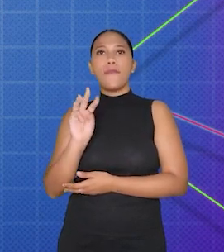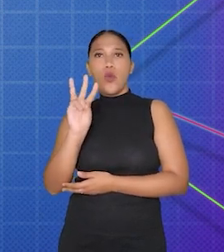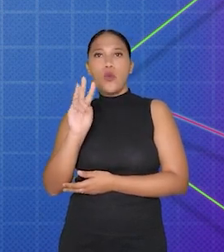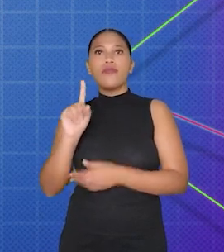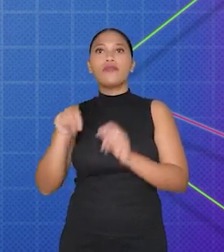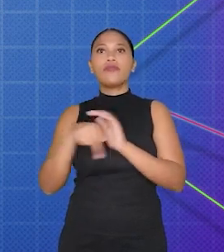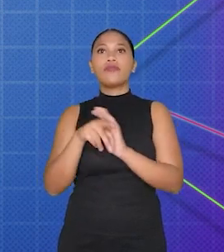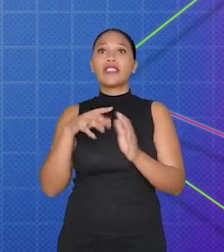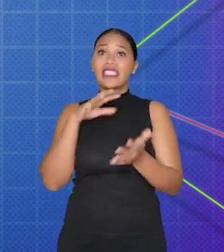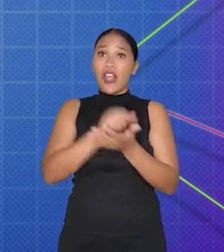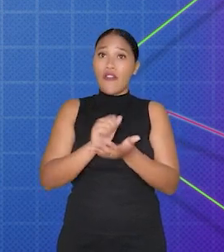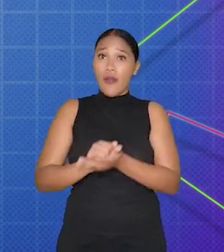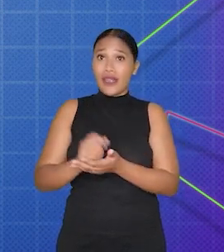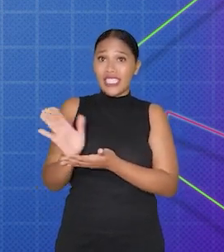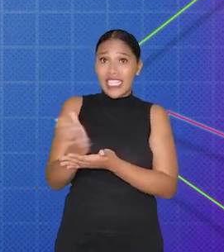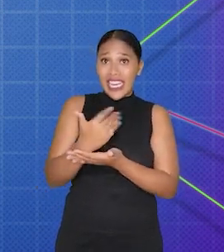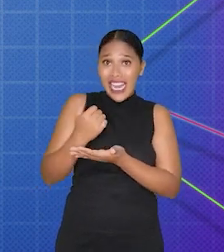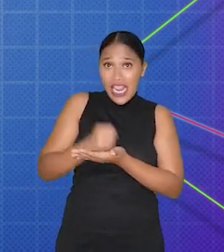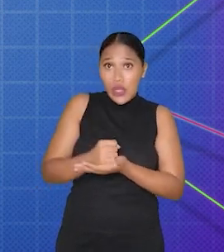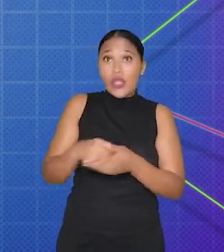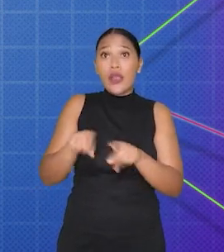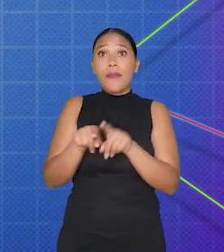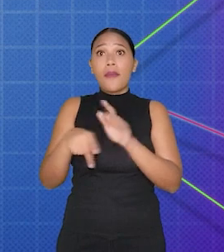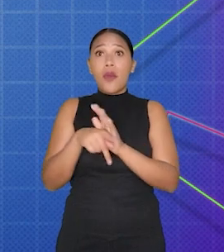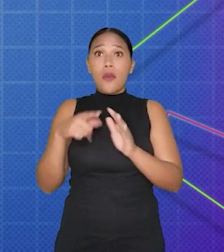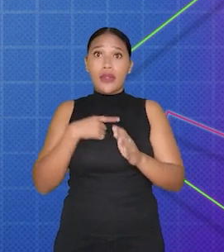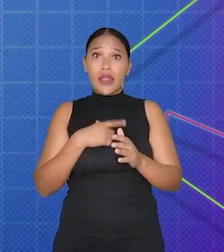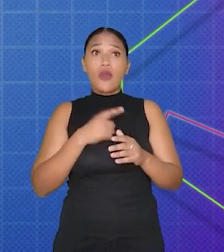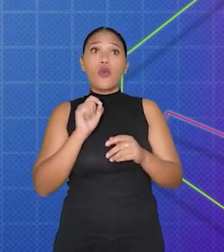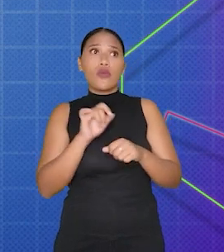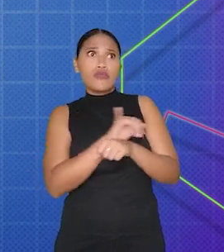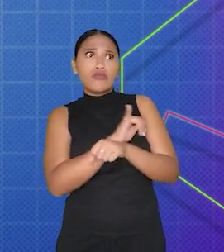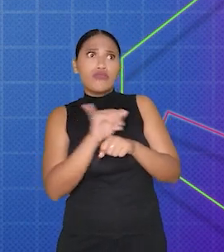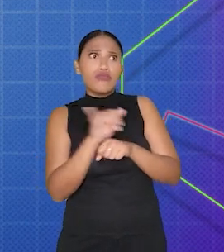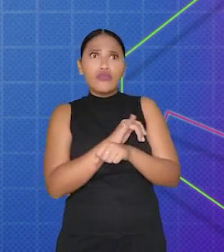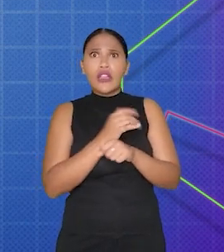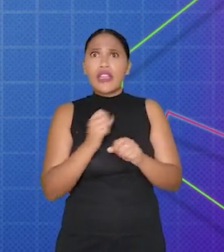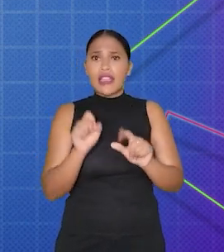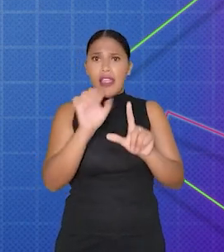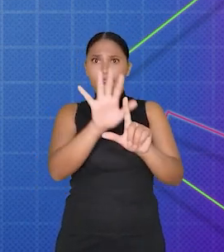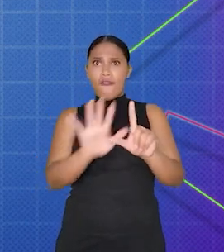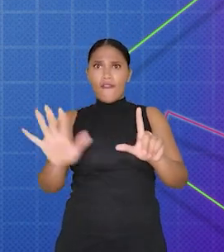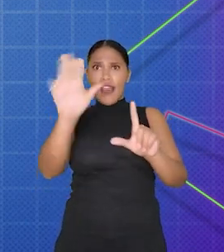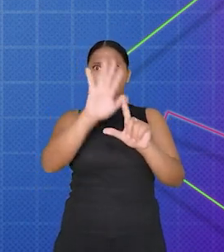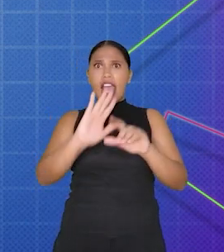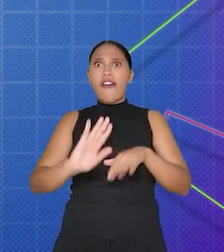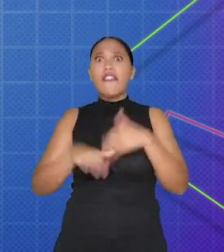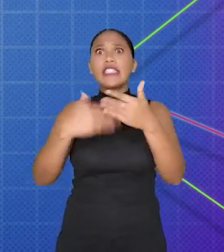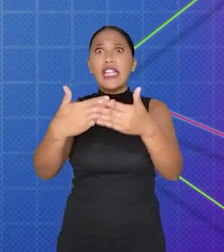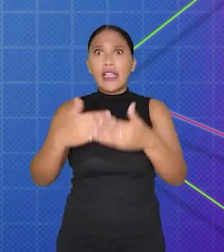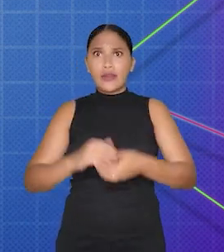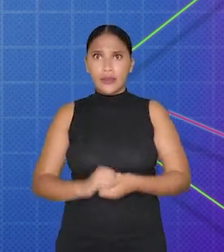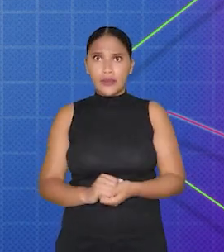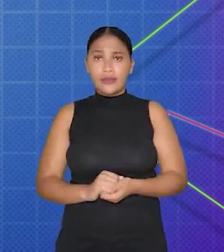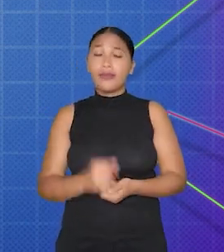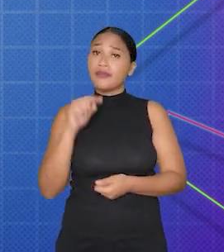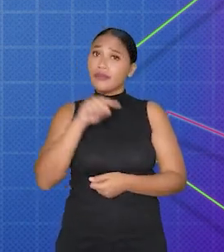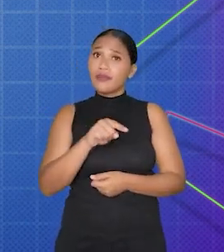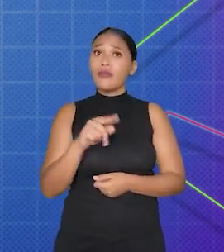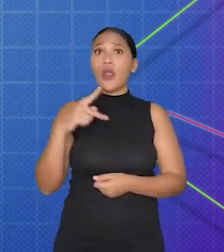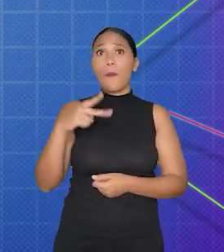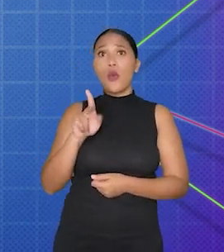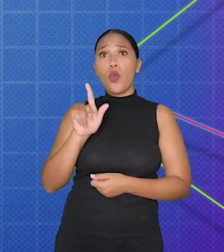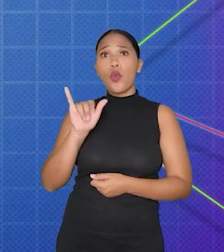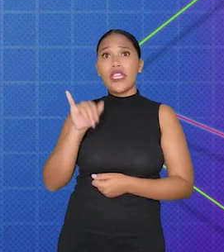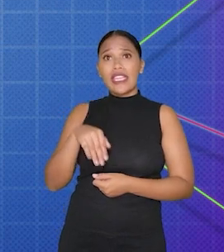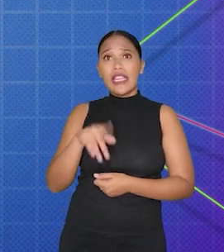recursos como um sistema de salvamento de dados, um gerador de labirinto e um plugin de interface de usuário avançado. Esses